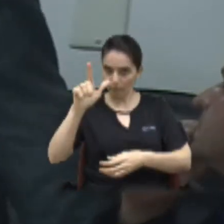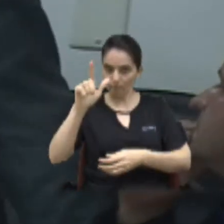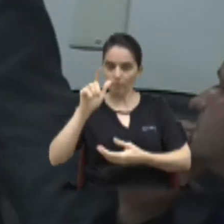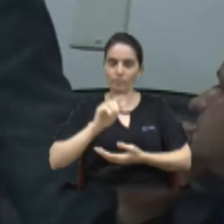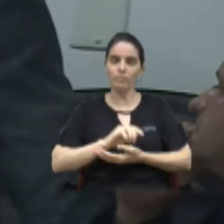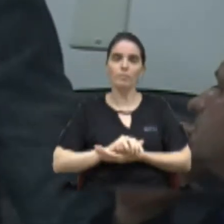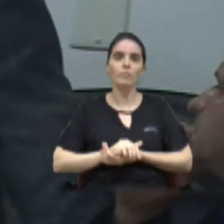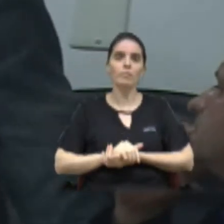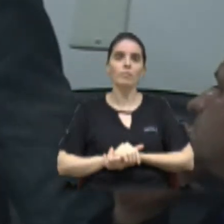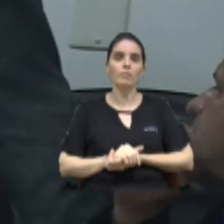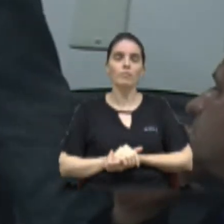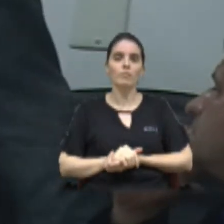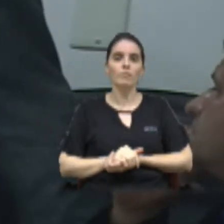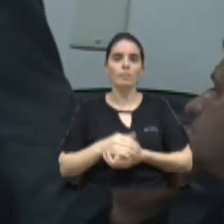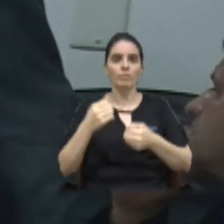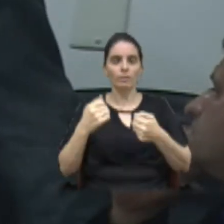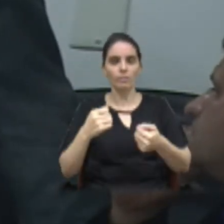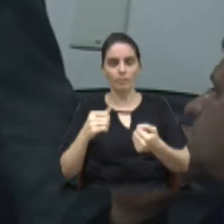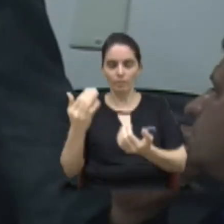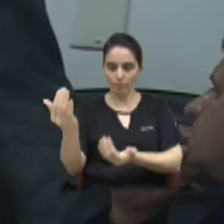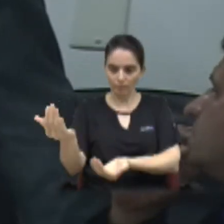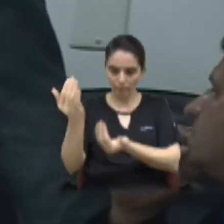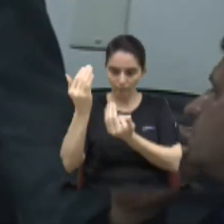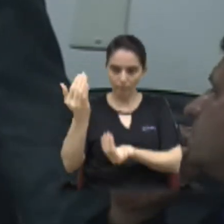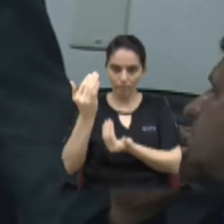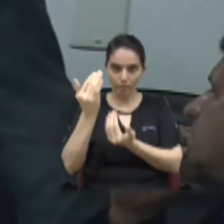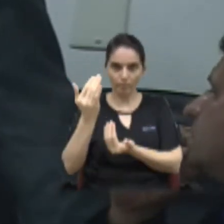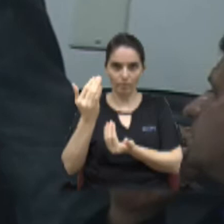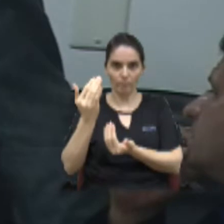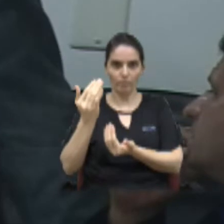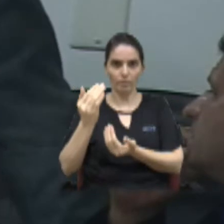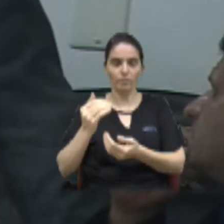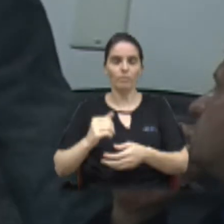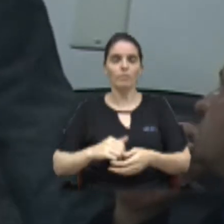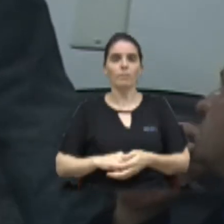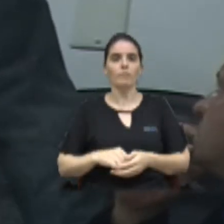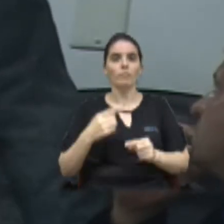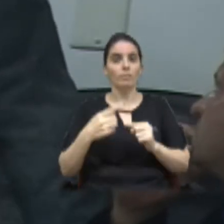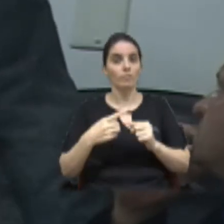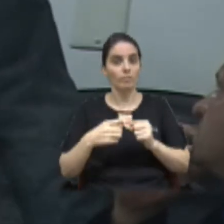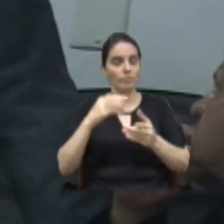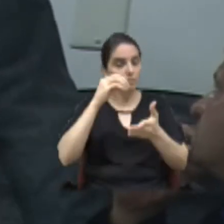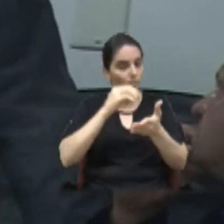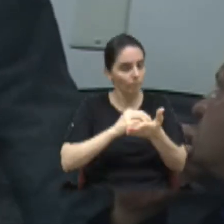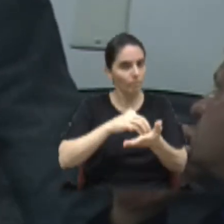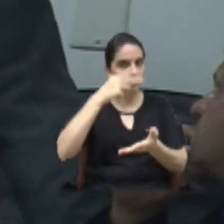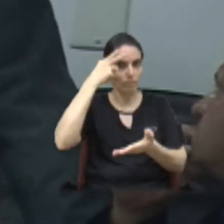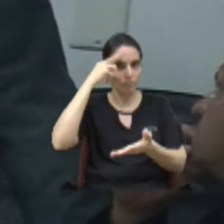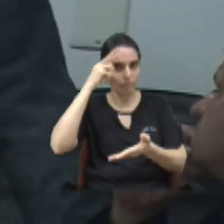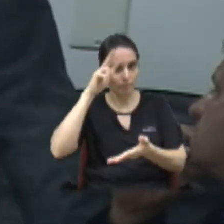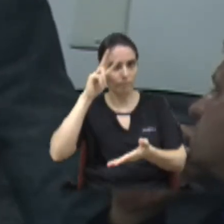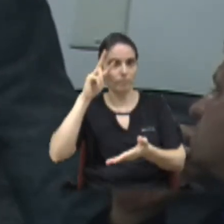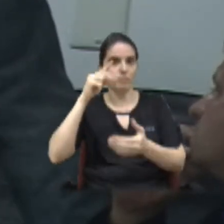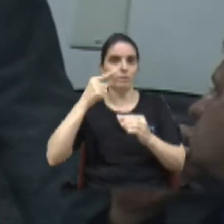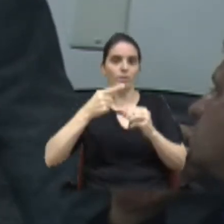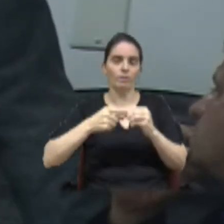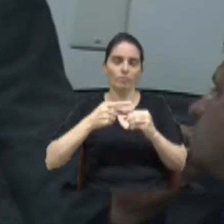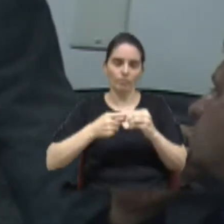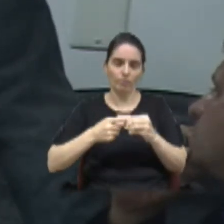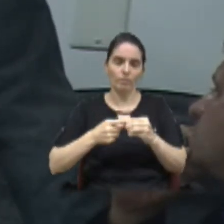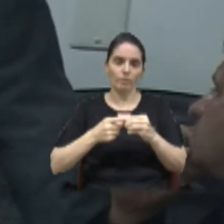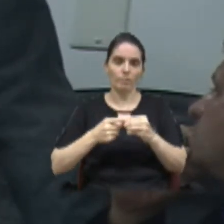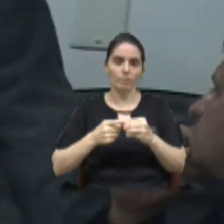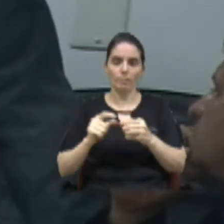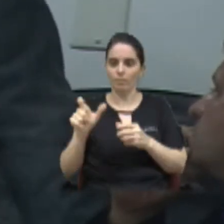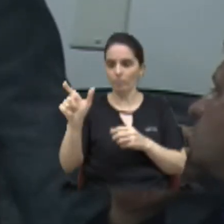nosso reconhecimento porque ele escreveu a história na nossa cidade eles é que fazem com